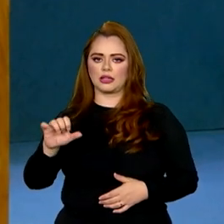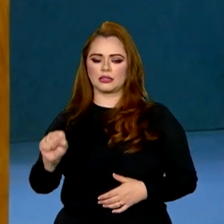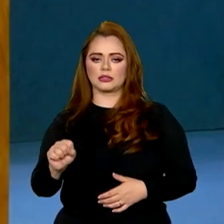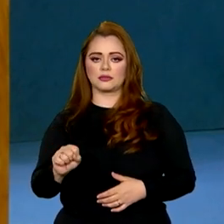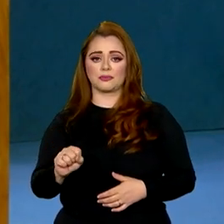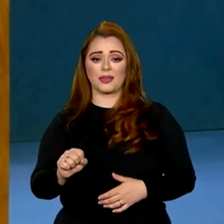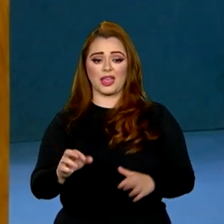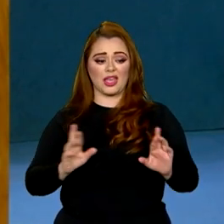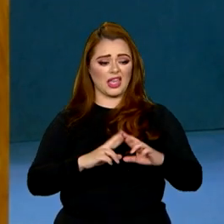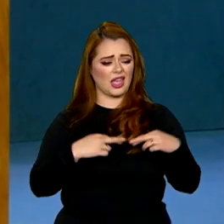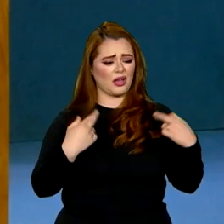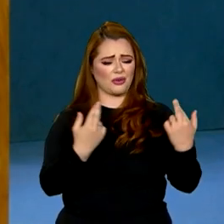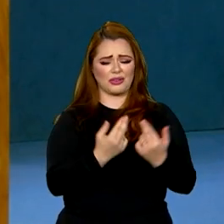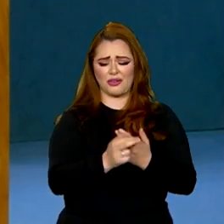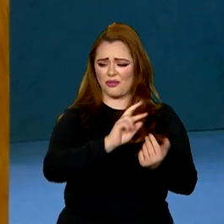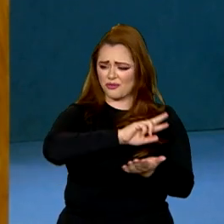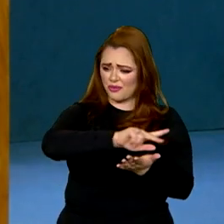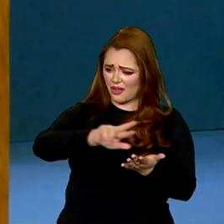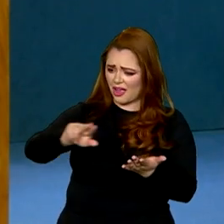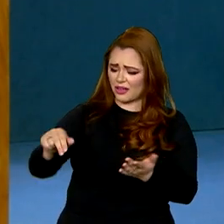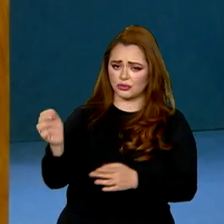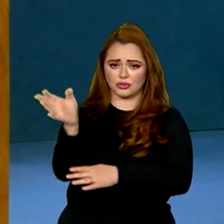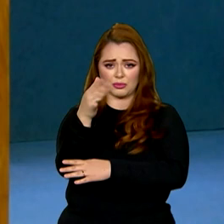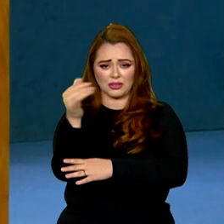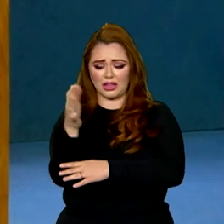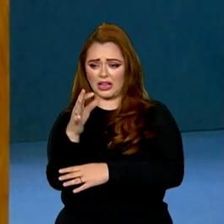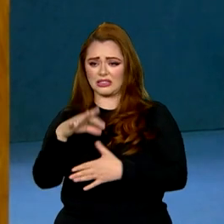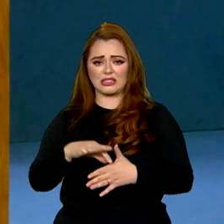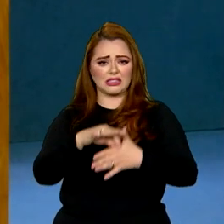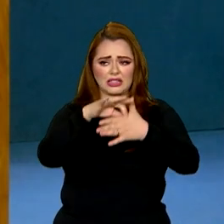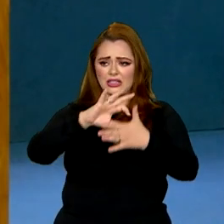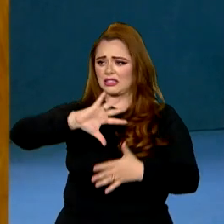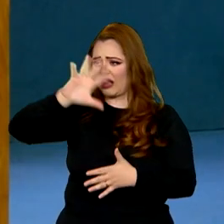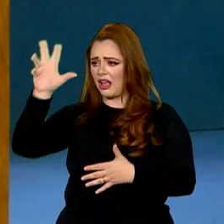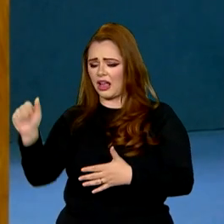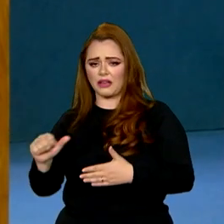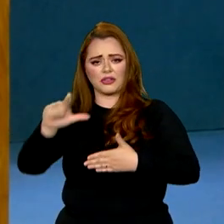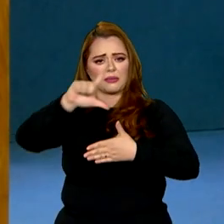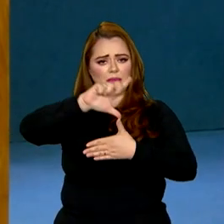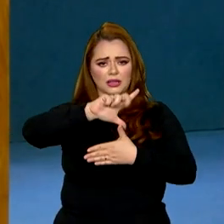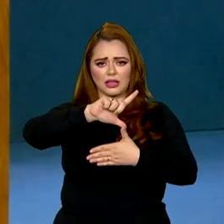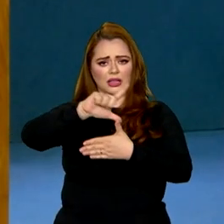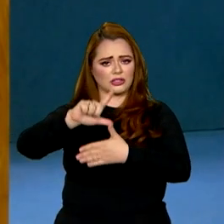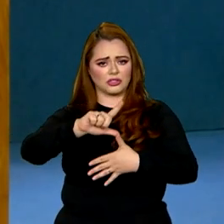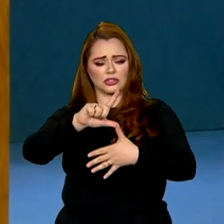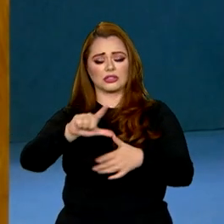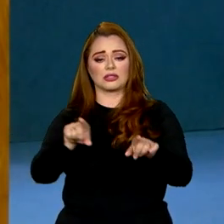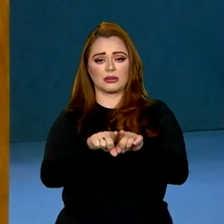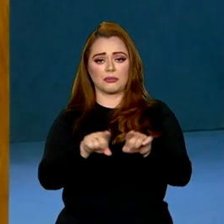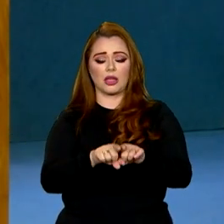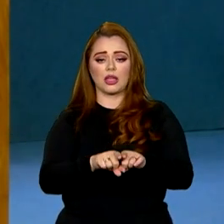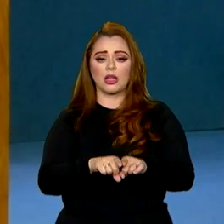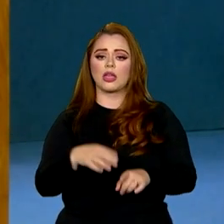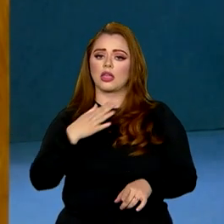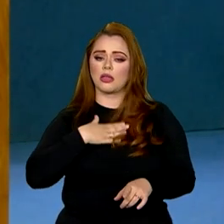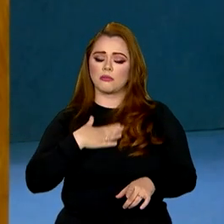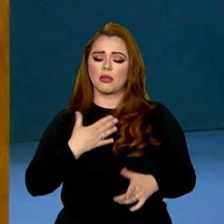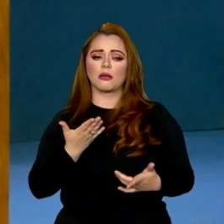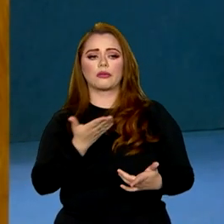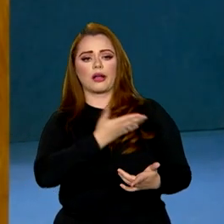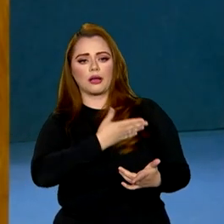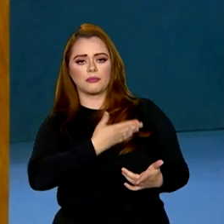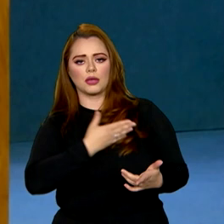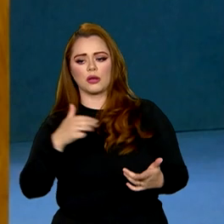intelectuais, diplomatas, lideranças da África, Ásia e América Latina. Entre eles, o meu amigo Mohamed Singh